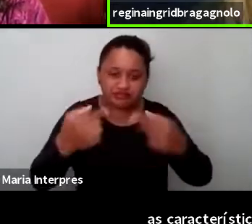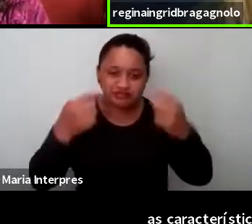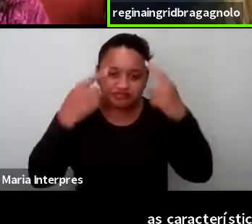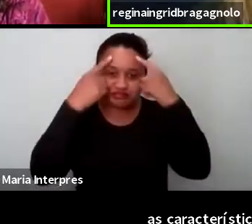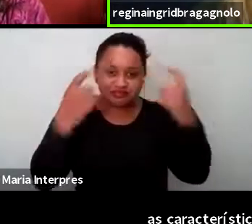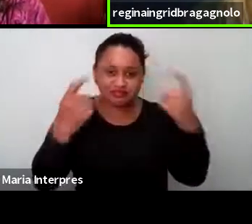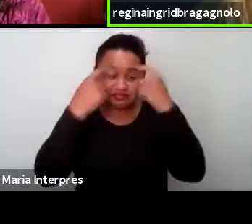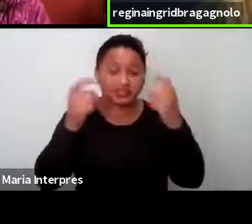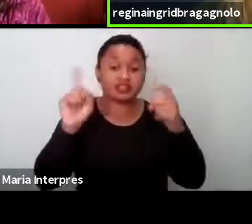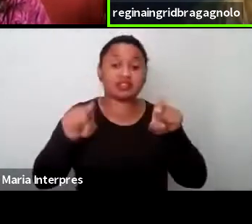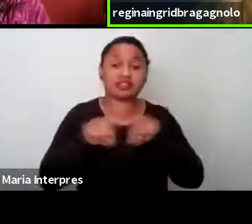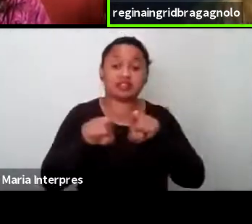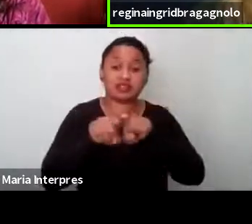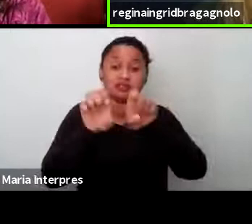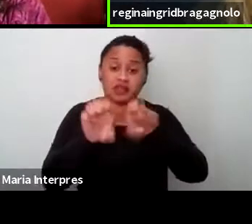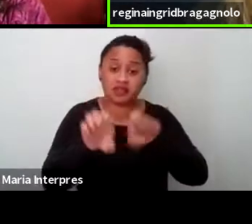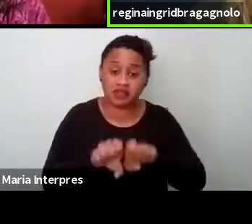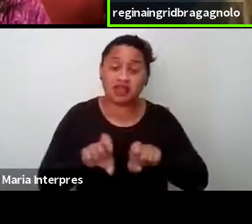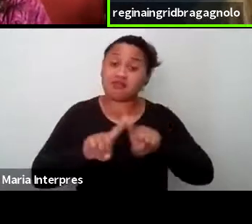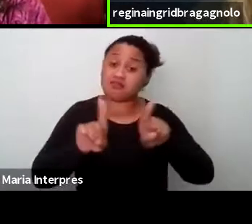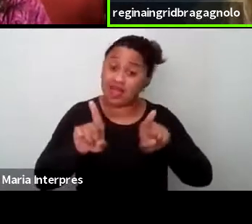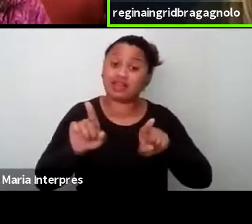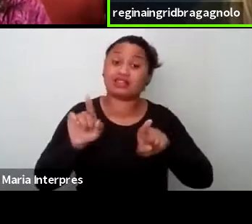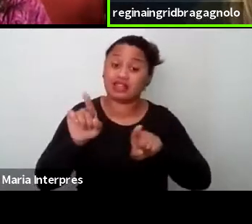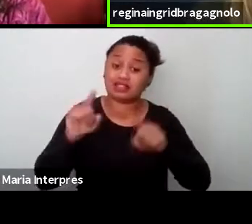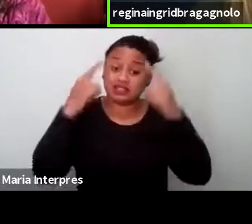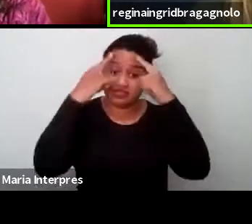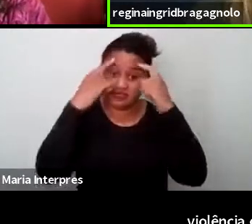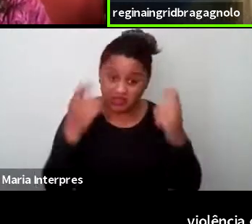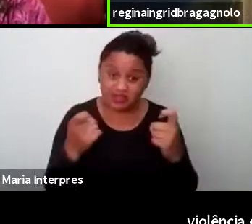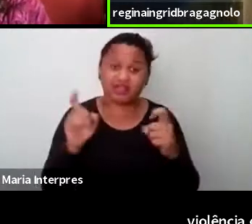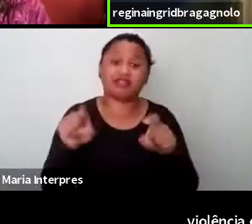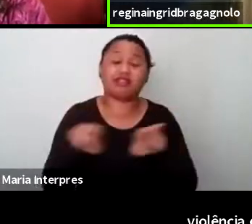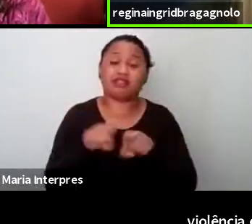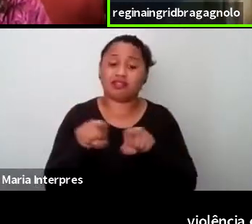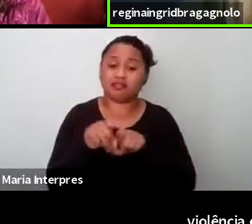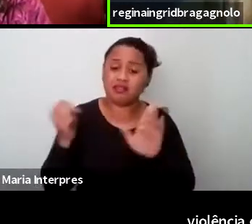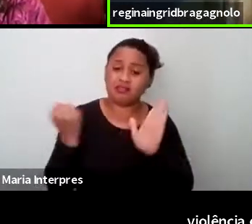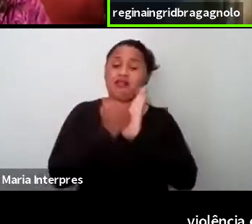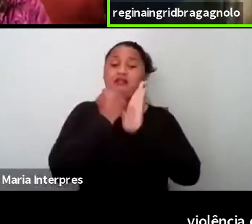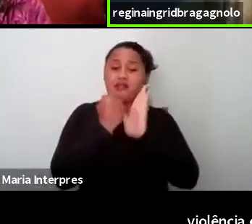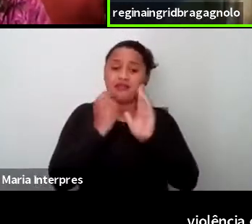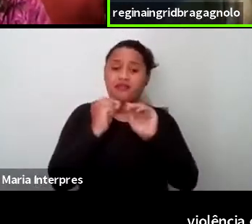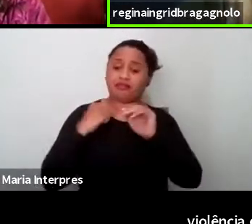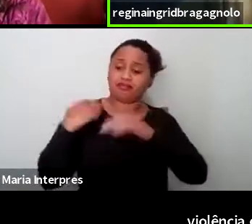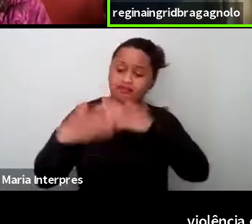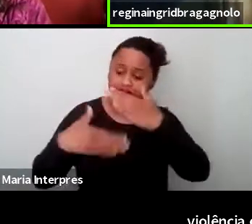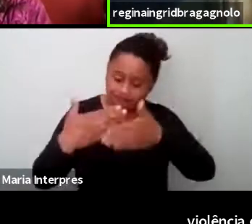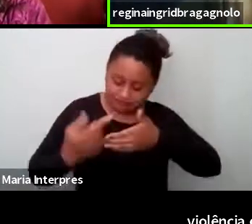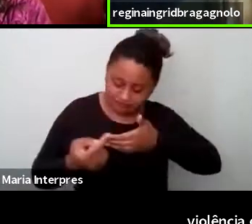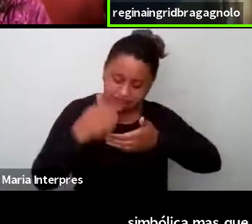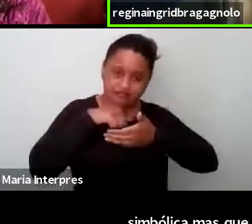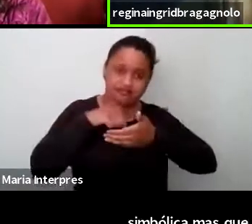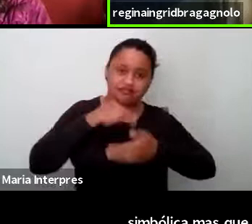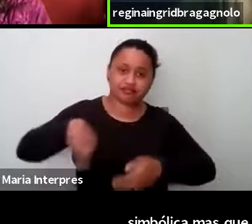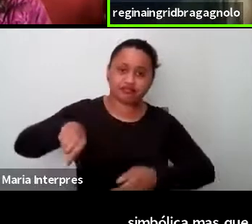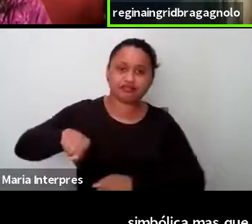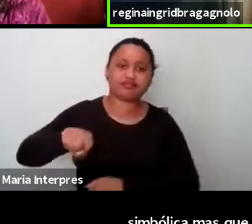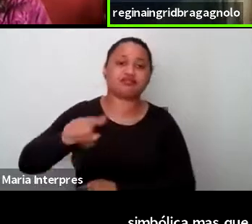é estrutural, simbólica, mas que deixa marcas nesse processo de constituição subjetiva das crianças.